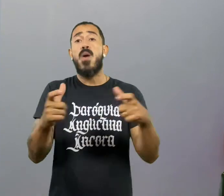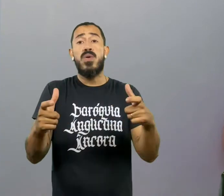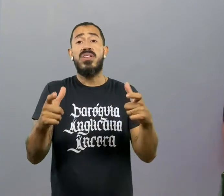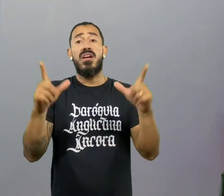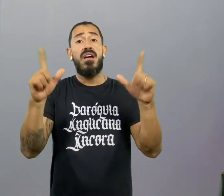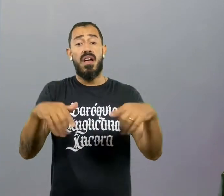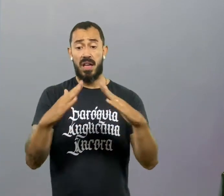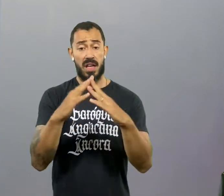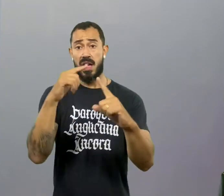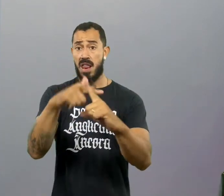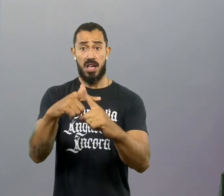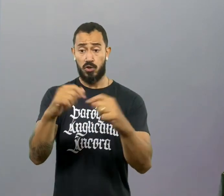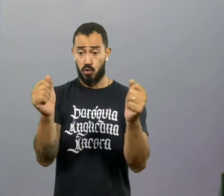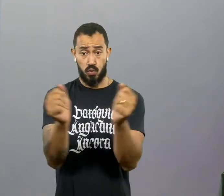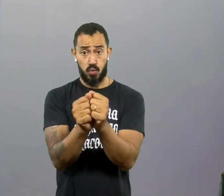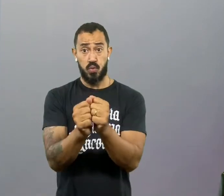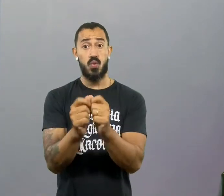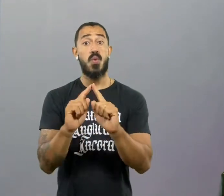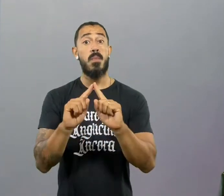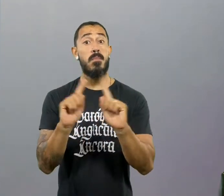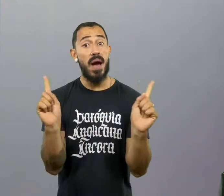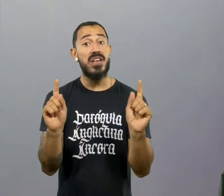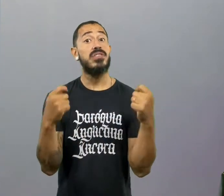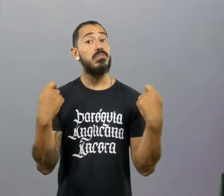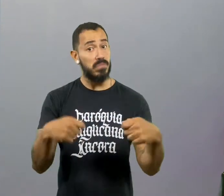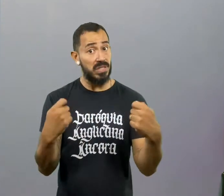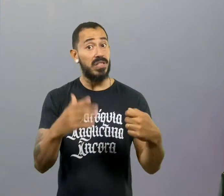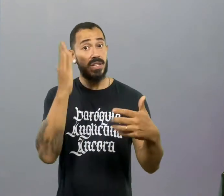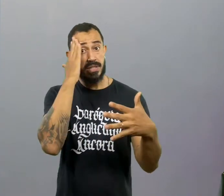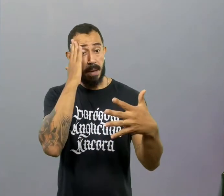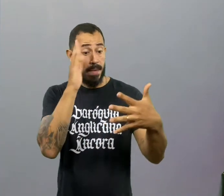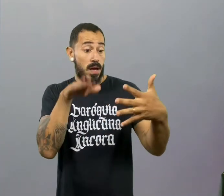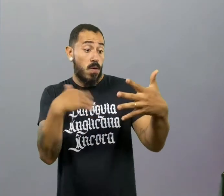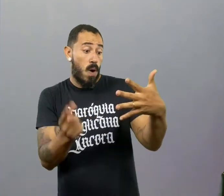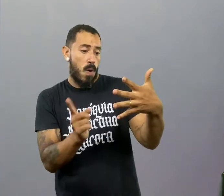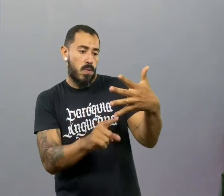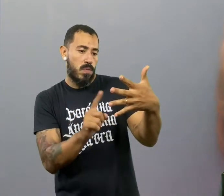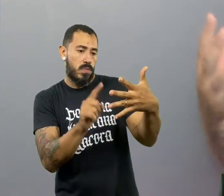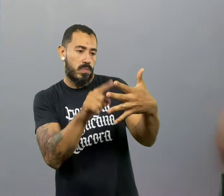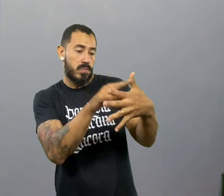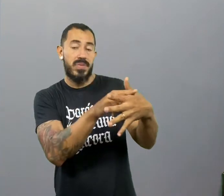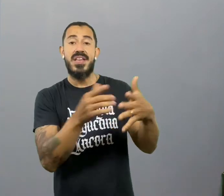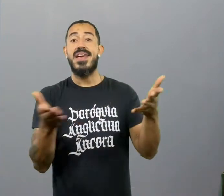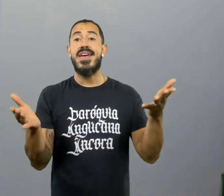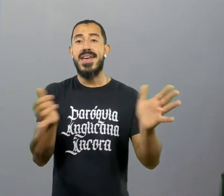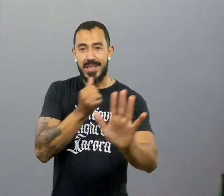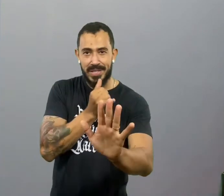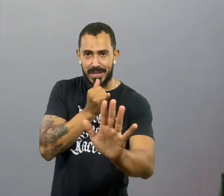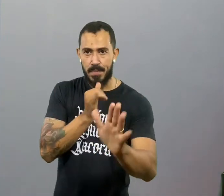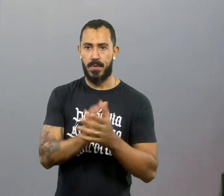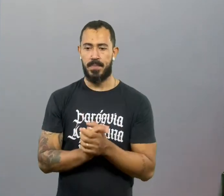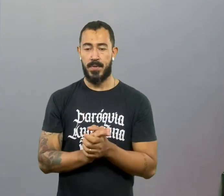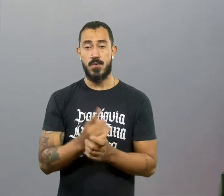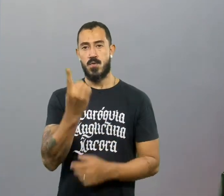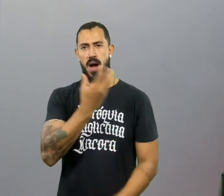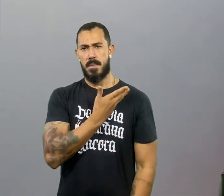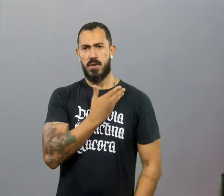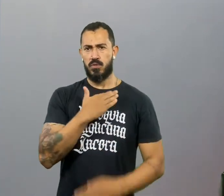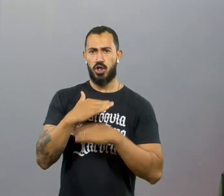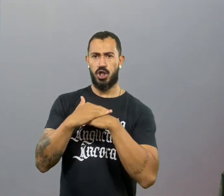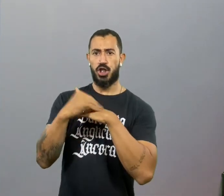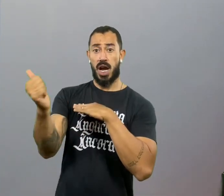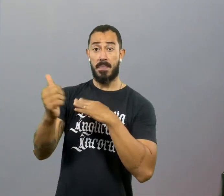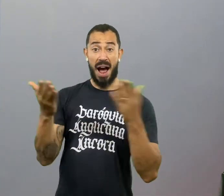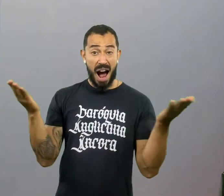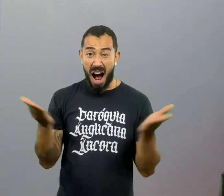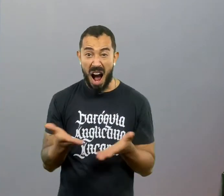deles está em torno da igreja. Mas tudo isso tem uma ordem de prioridades. Sabe? Então, se alguém me faz um convite hoje para ir para qualquer lugar